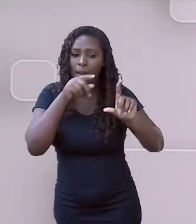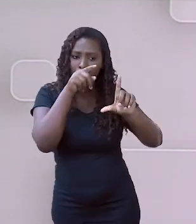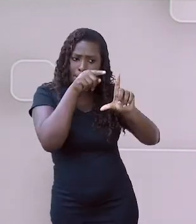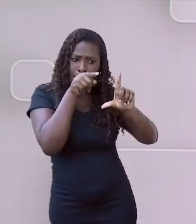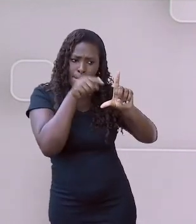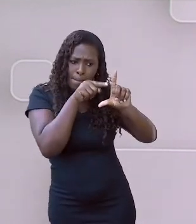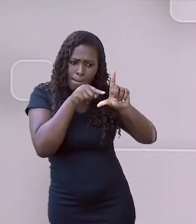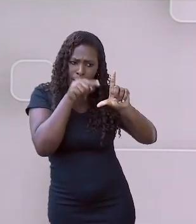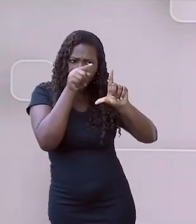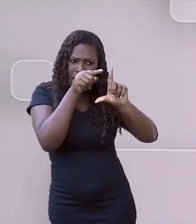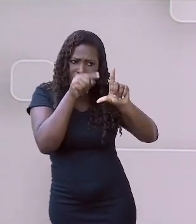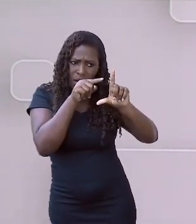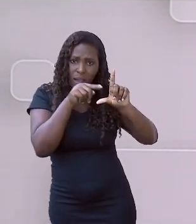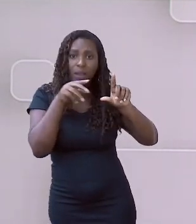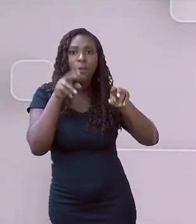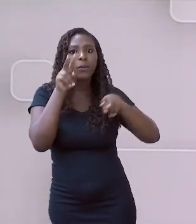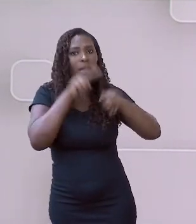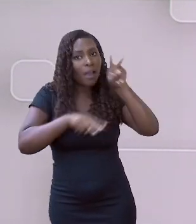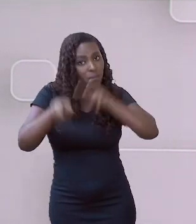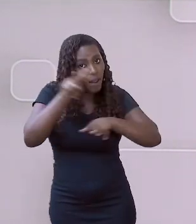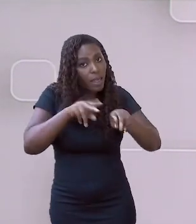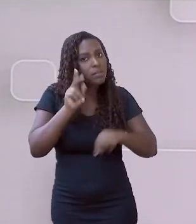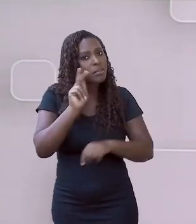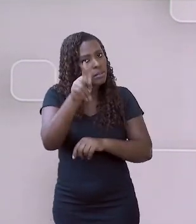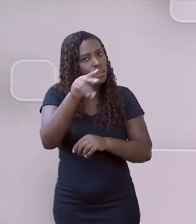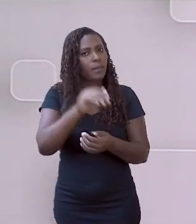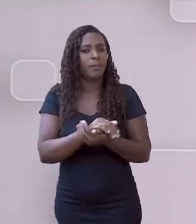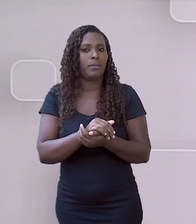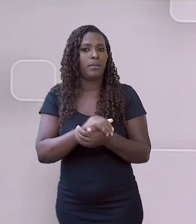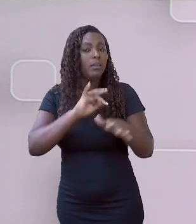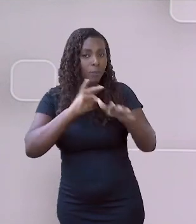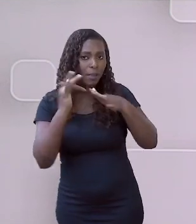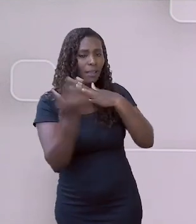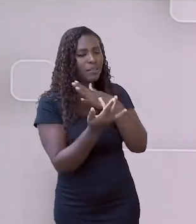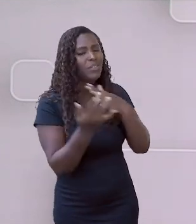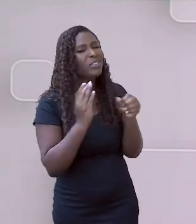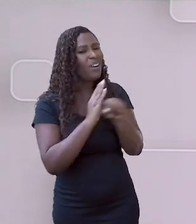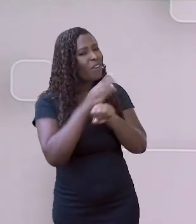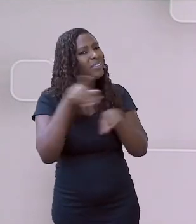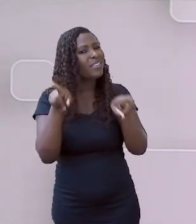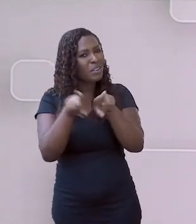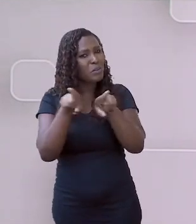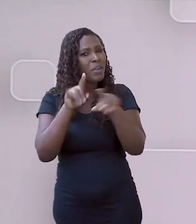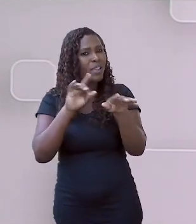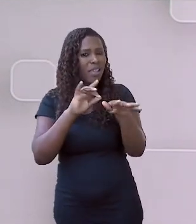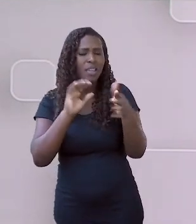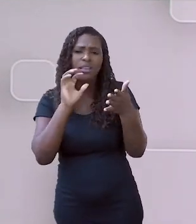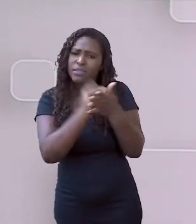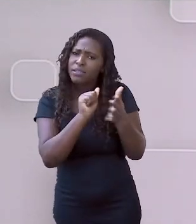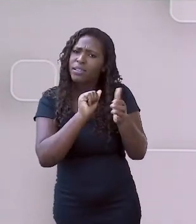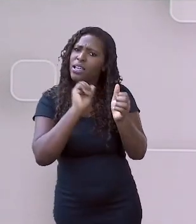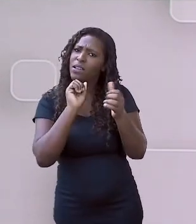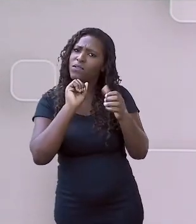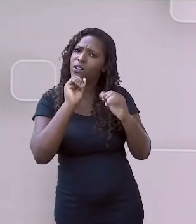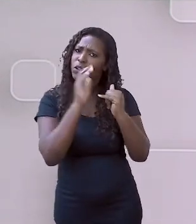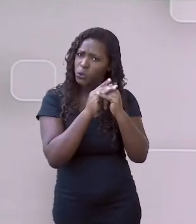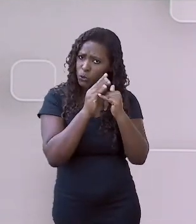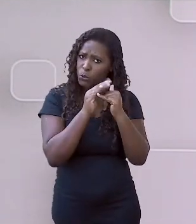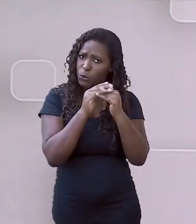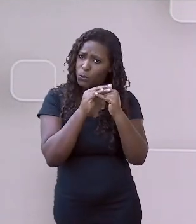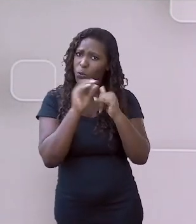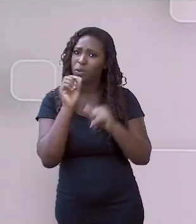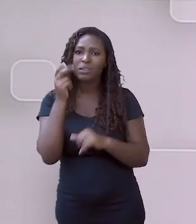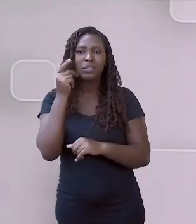você sempre é avaliado, ok? E acesse as nossas redes sociais e se inscreva no nosso canal do YouTube